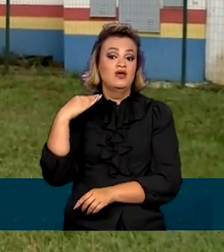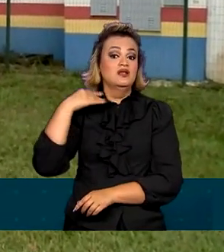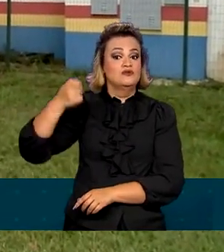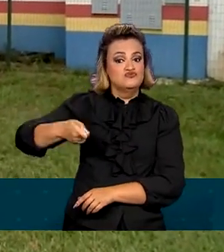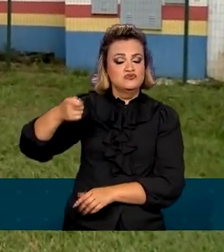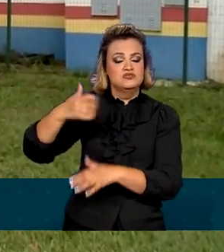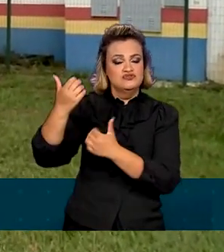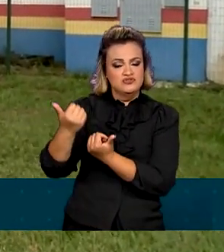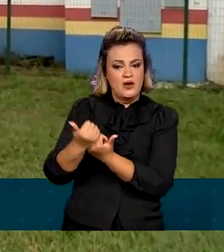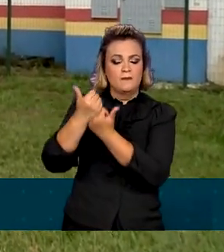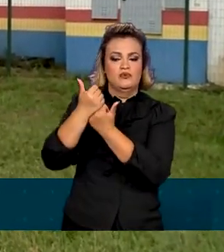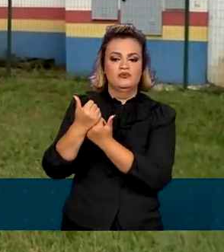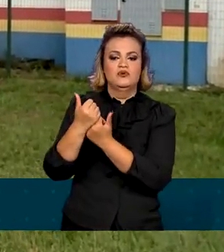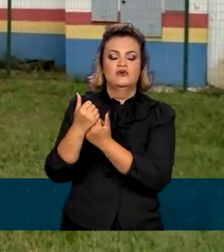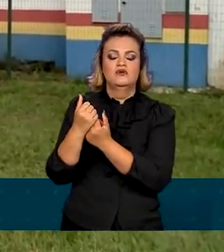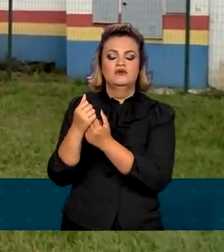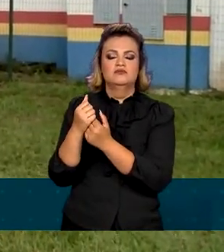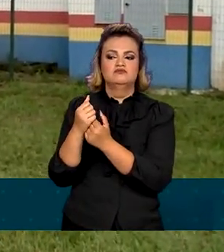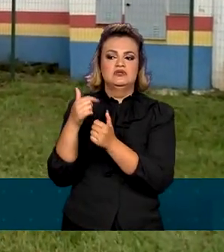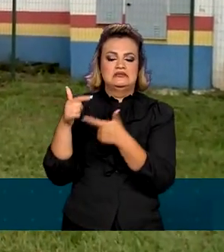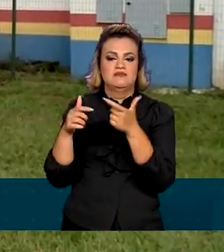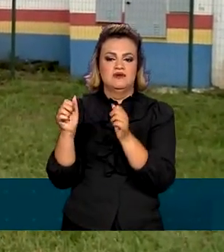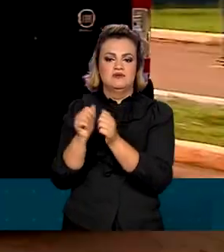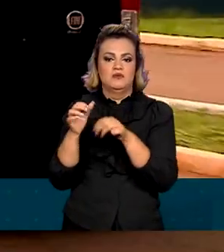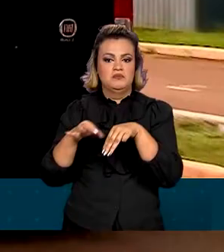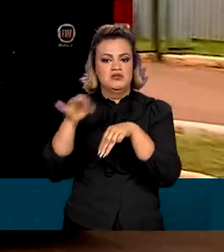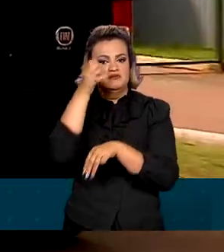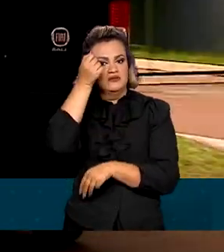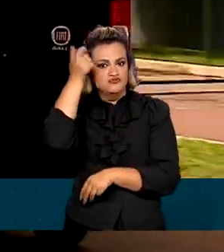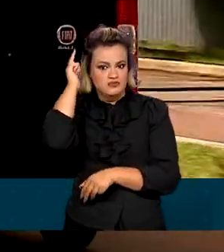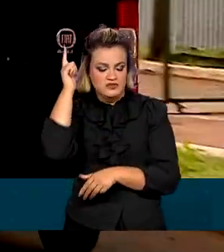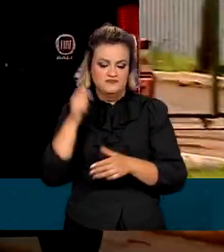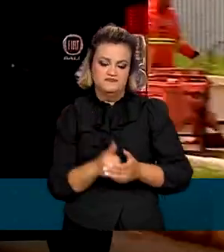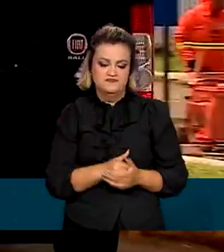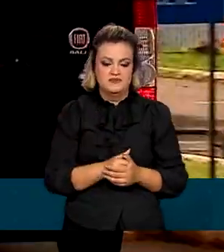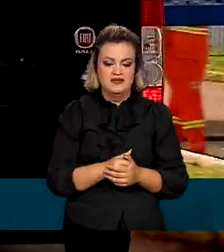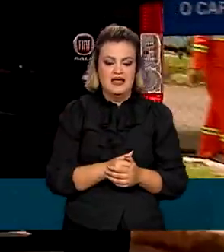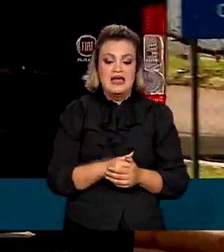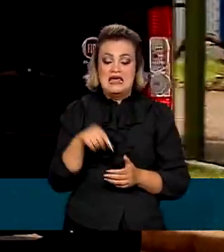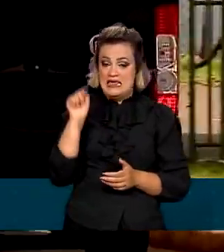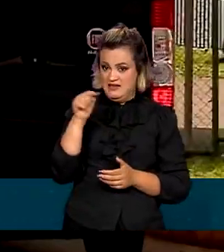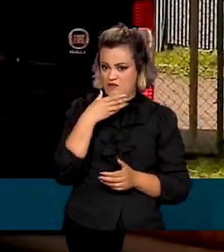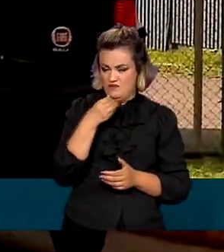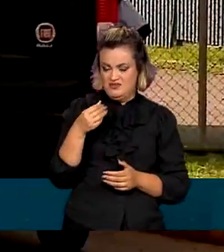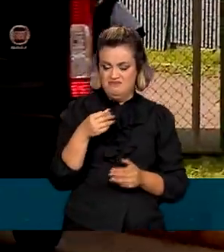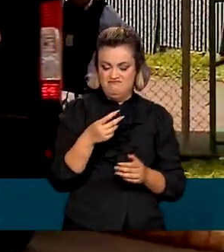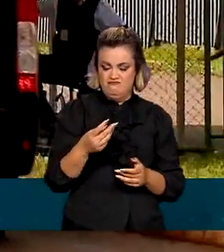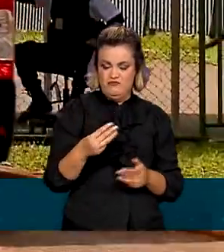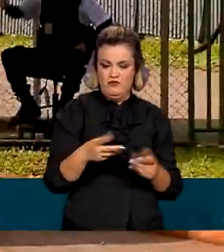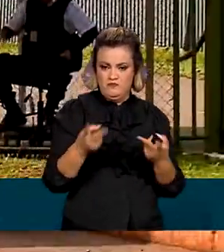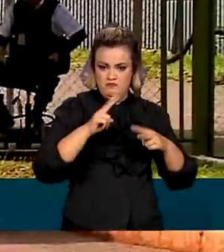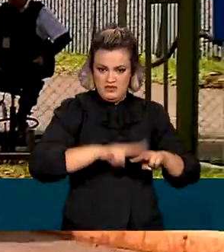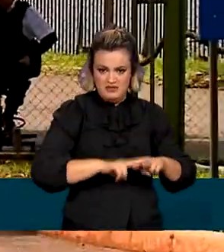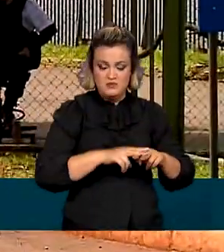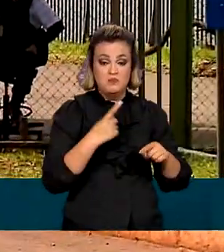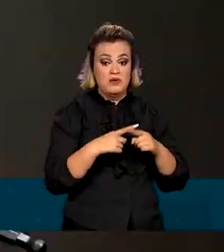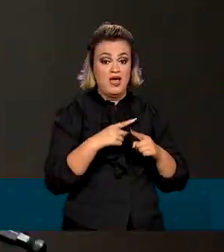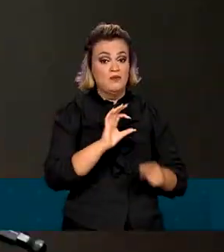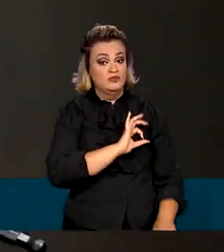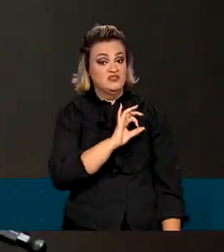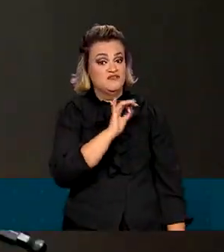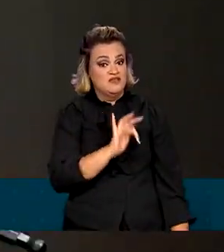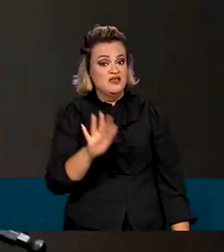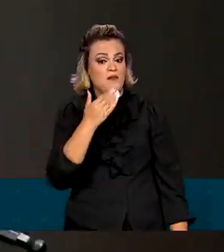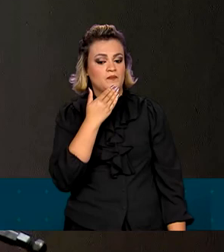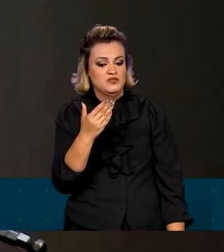no gabinete do ministro Alexandre de Moraes. A prisão do ex-ministro foi solicitada pela Polícia Federal e